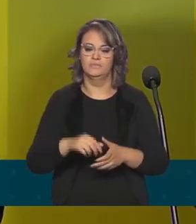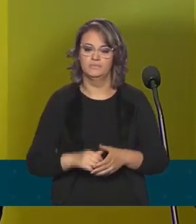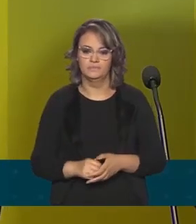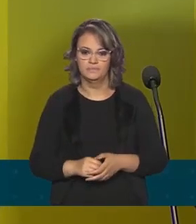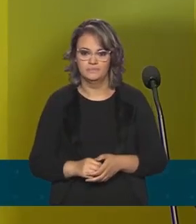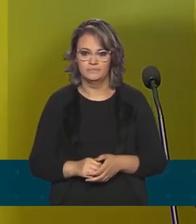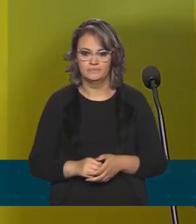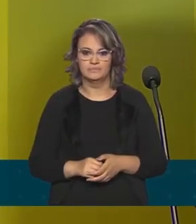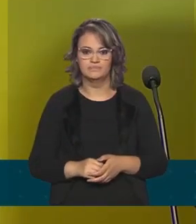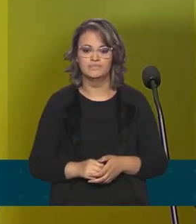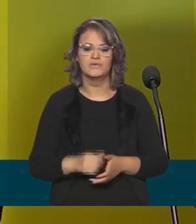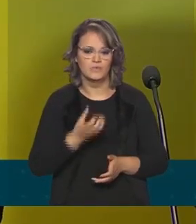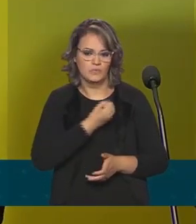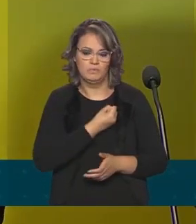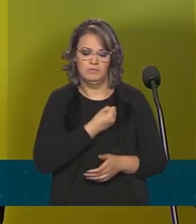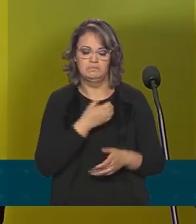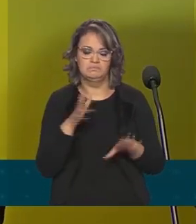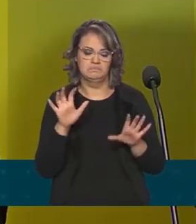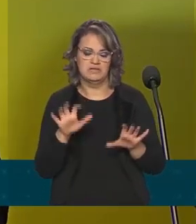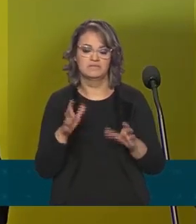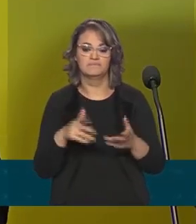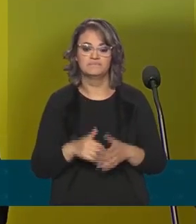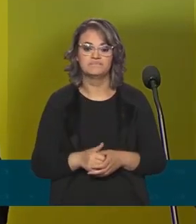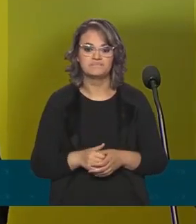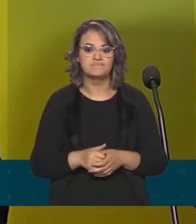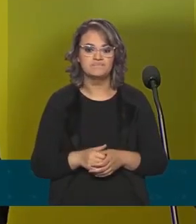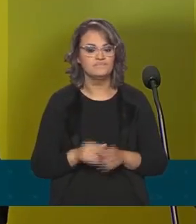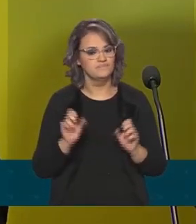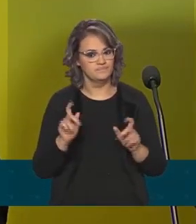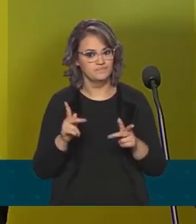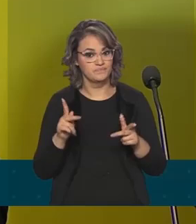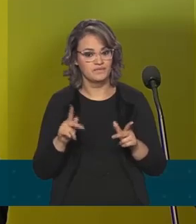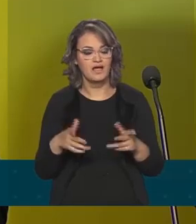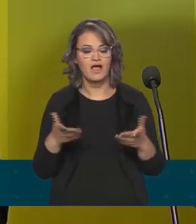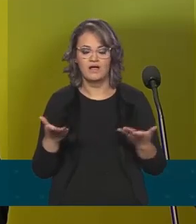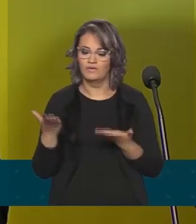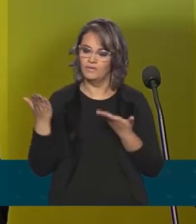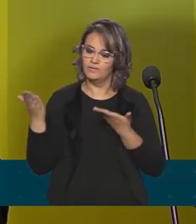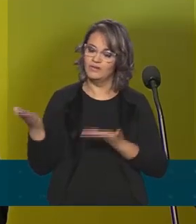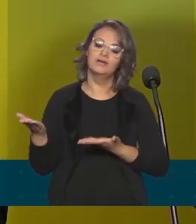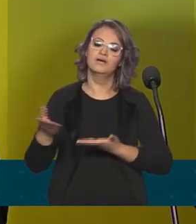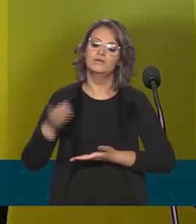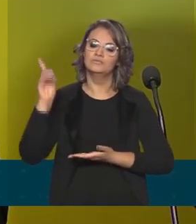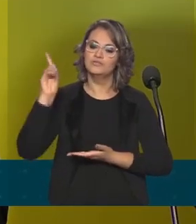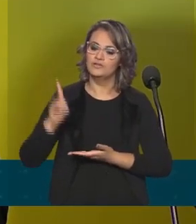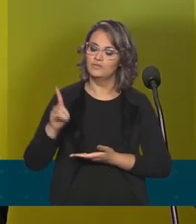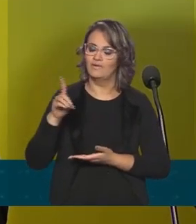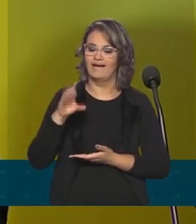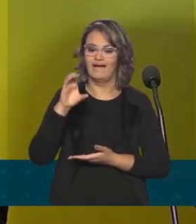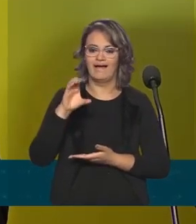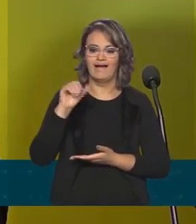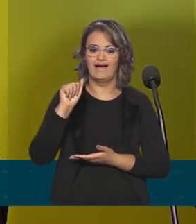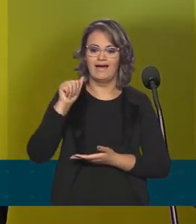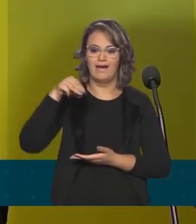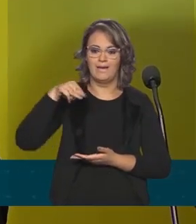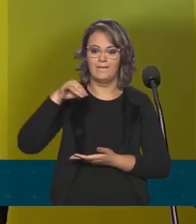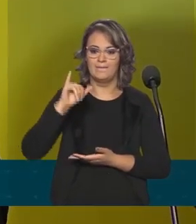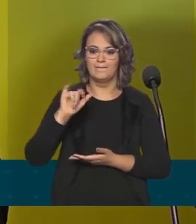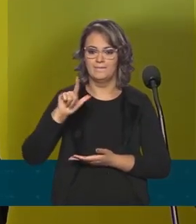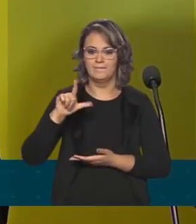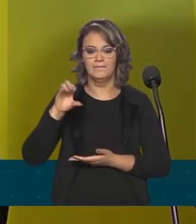Bom, esses foram os números. Gostaria de passar, então, a palavra ao diretor Camilo, que ele vai explicar um pouco mais